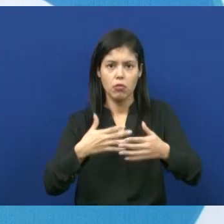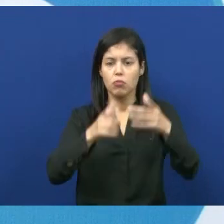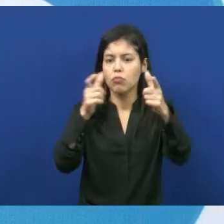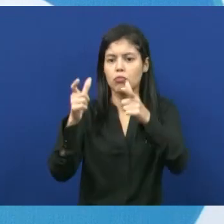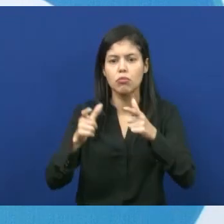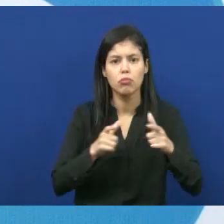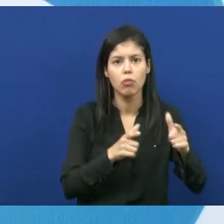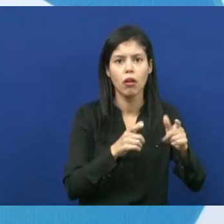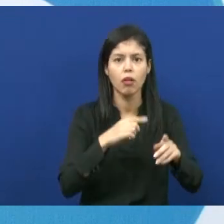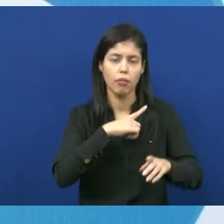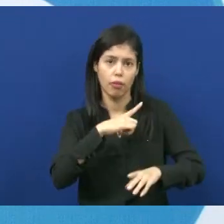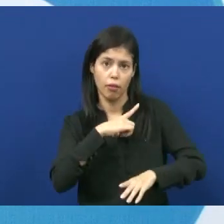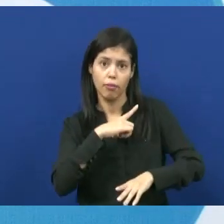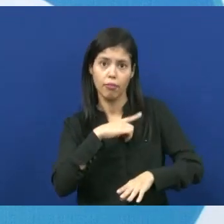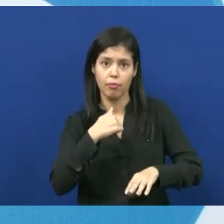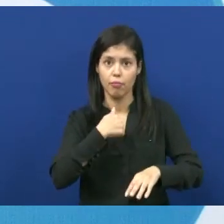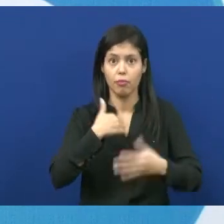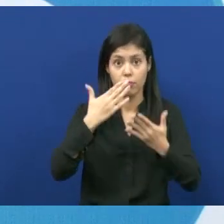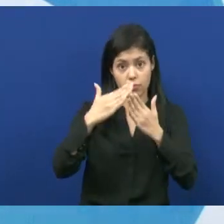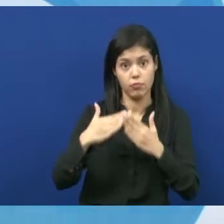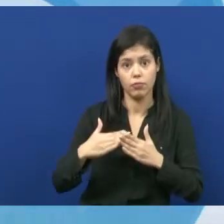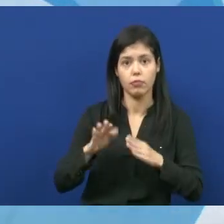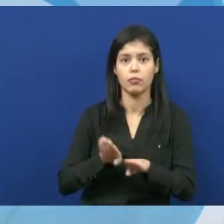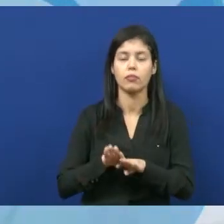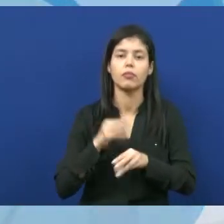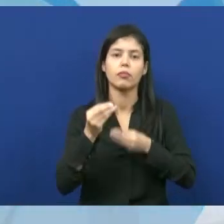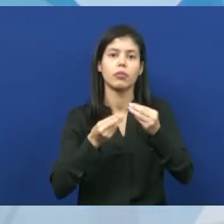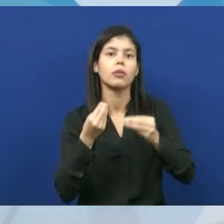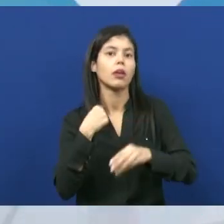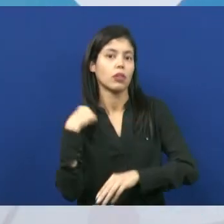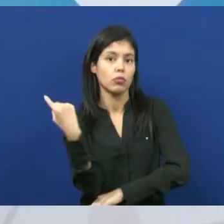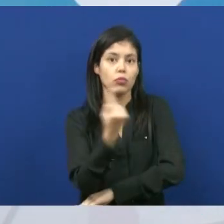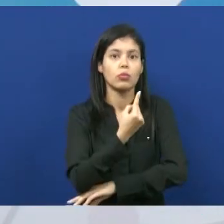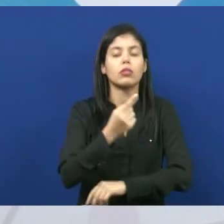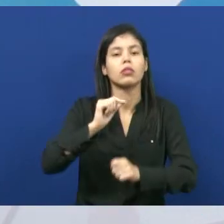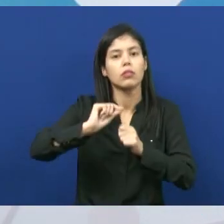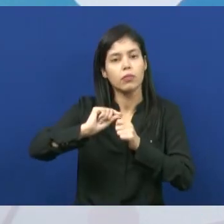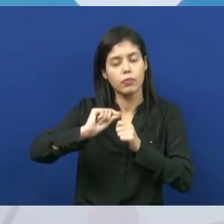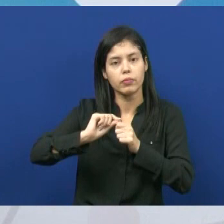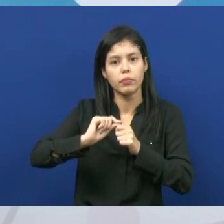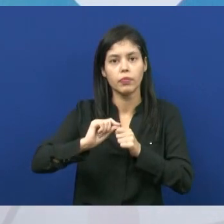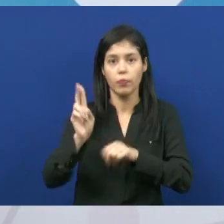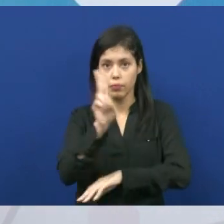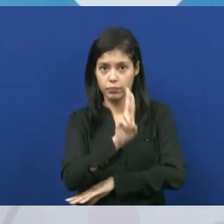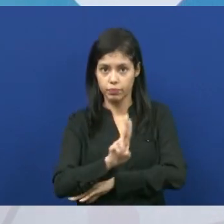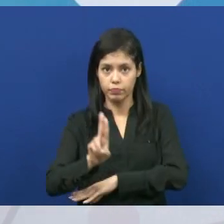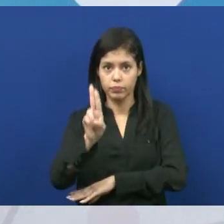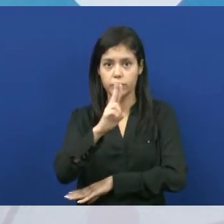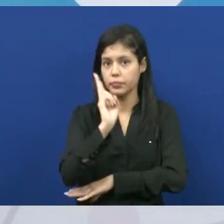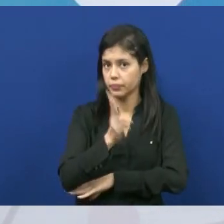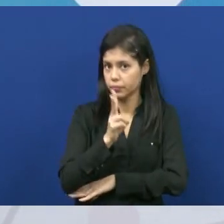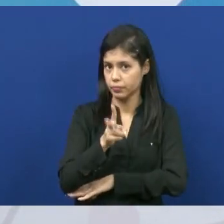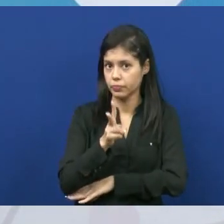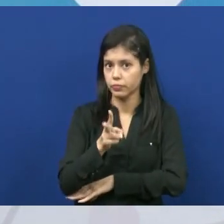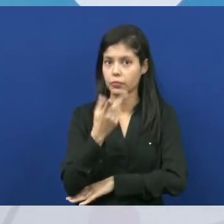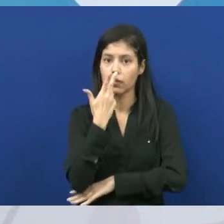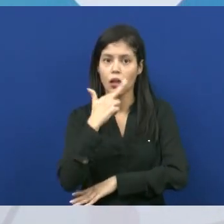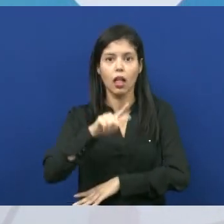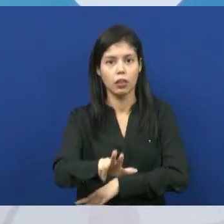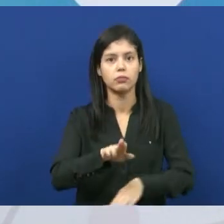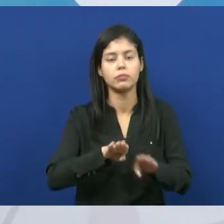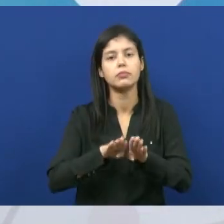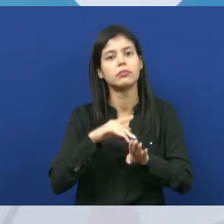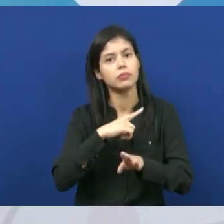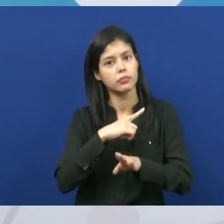da região em que eu estiver localizado? Para que eu faça isso, eu vou fazer o uso de uma mesma língua, vou fazer